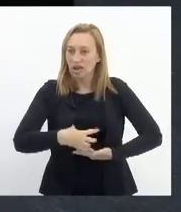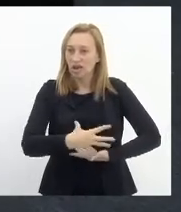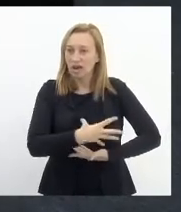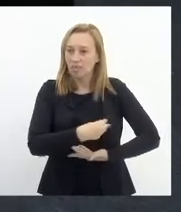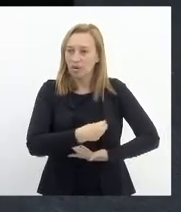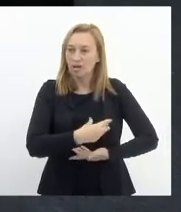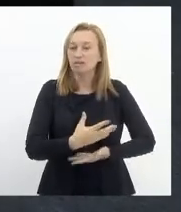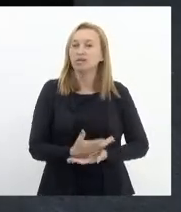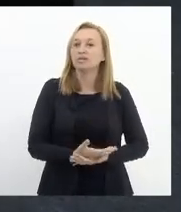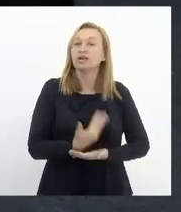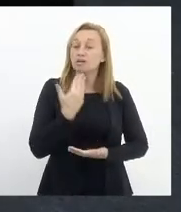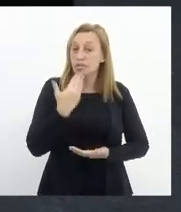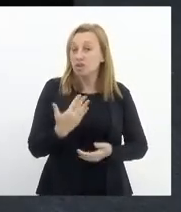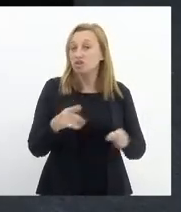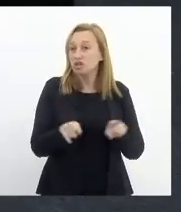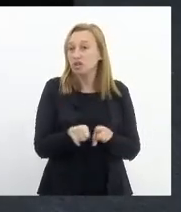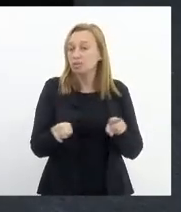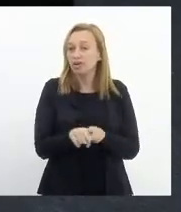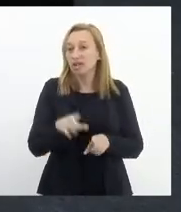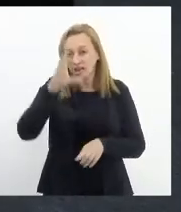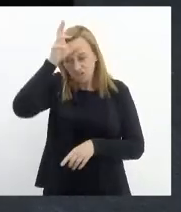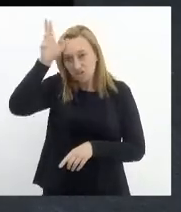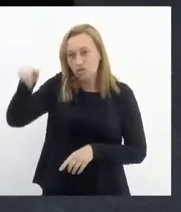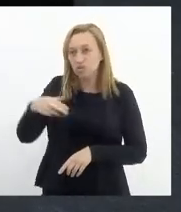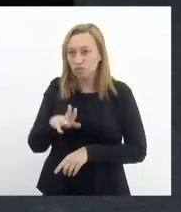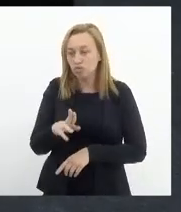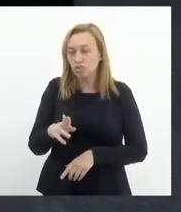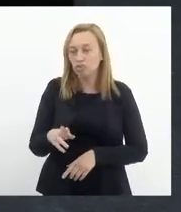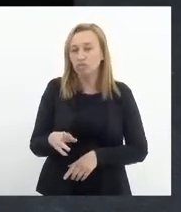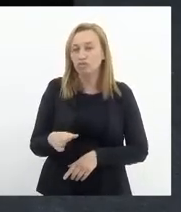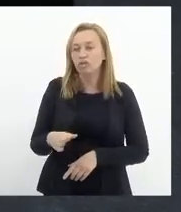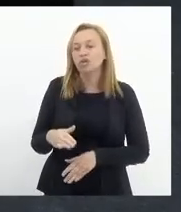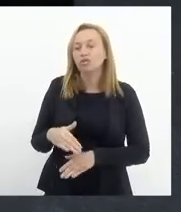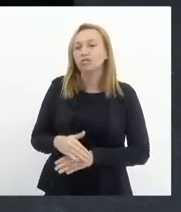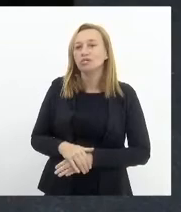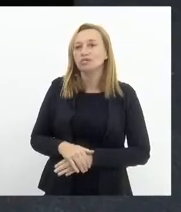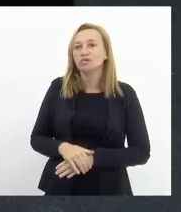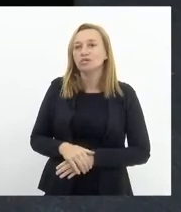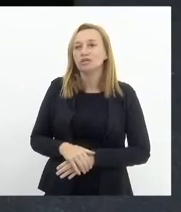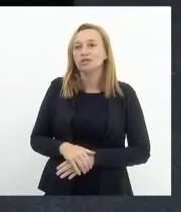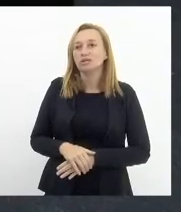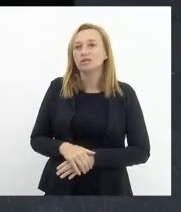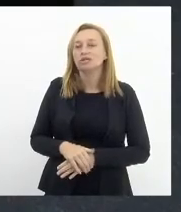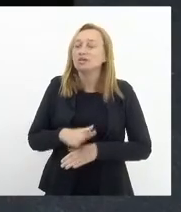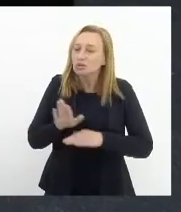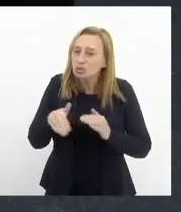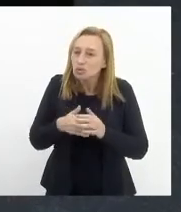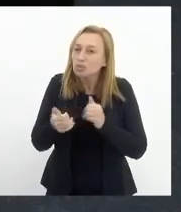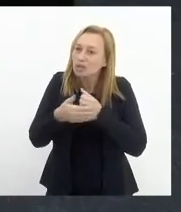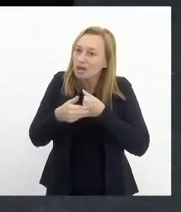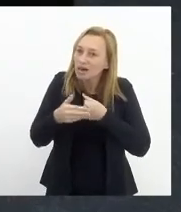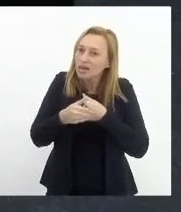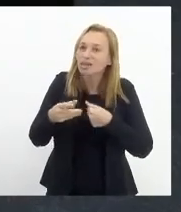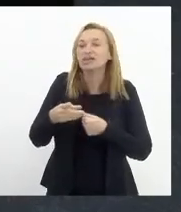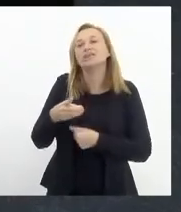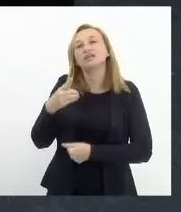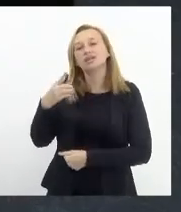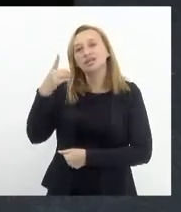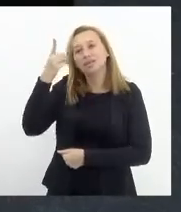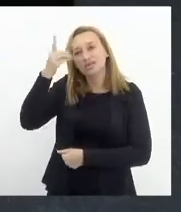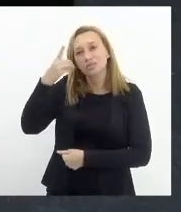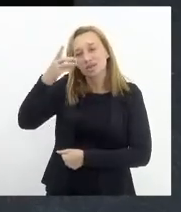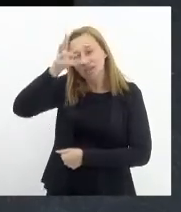já de antemão, pedir também a Tia Ju. Sei que, com todo o carinho que a Tia Ju tem por esse